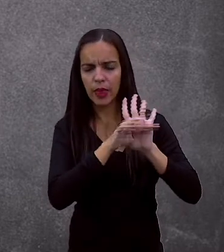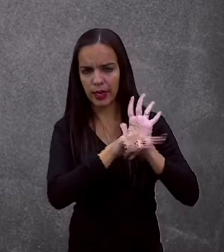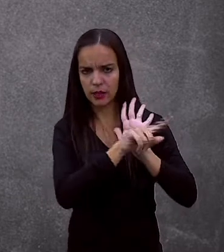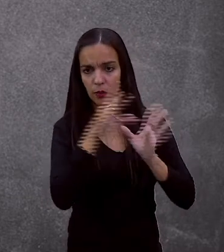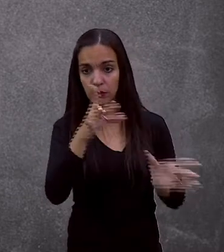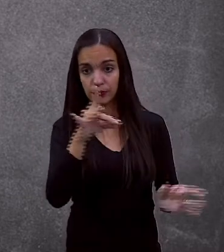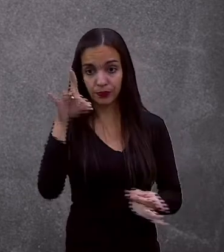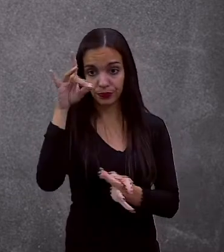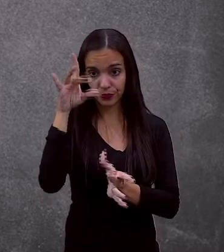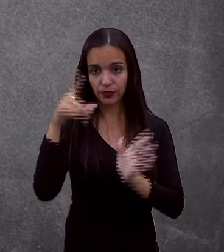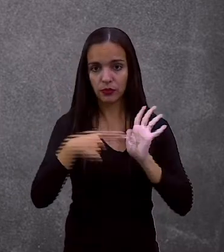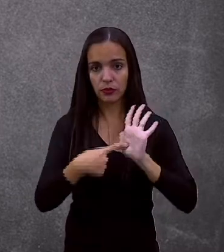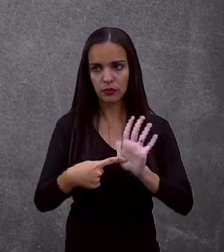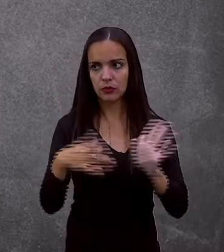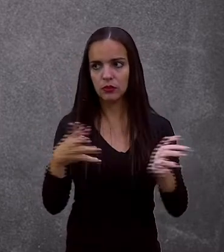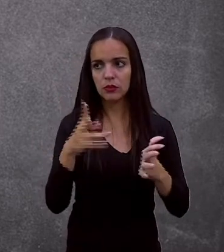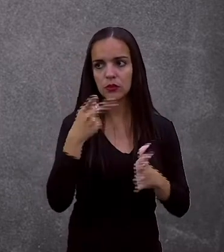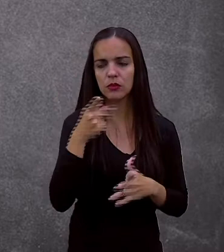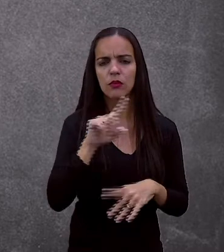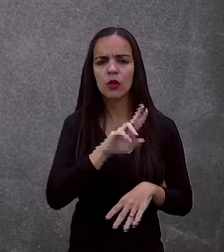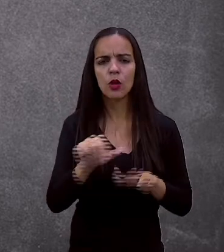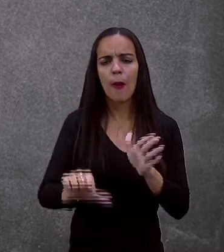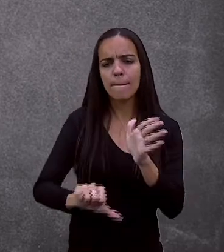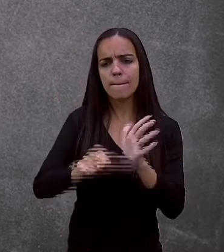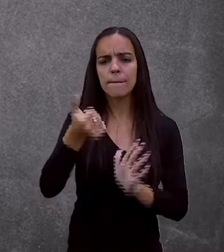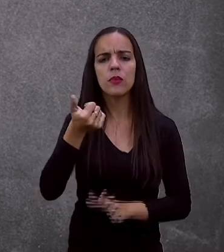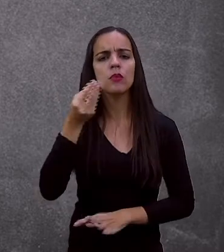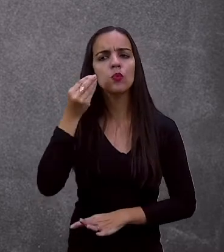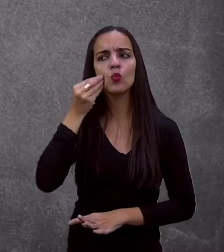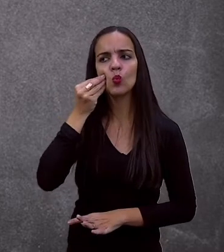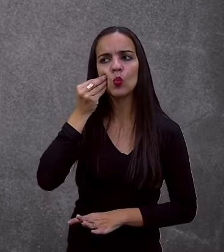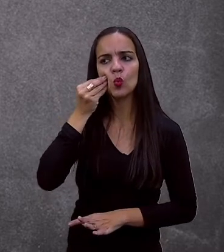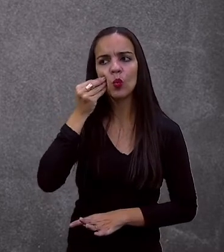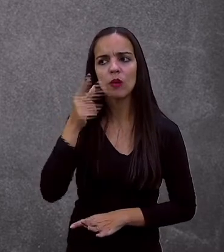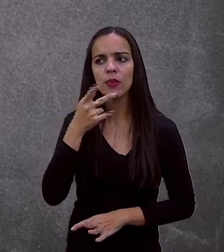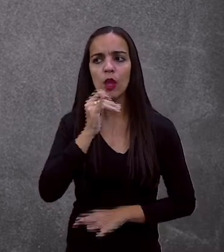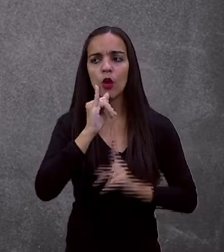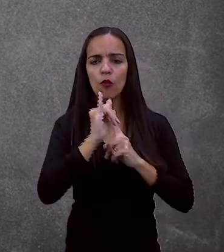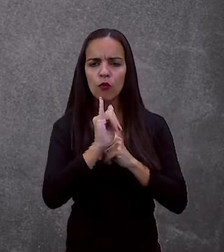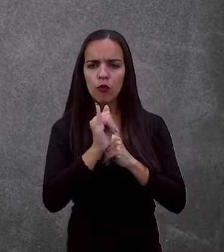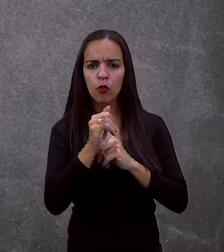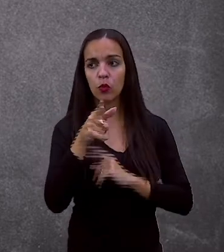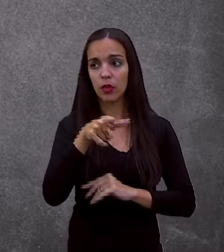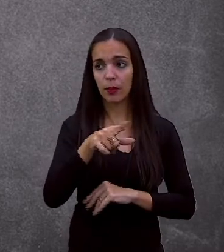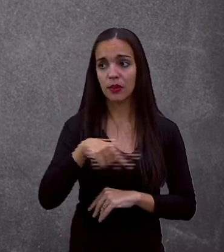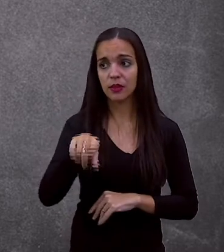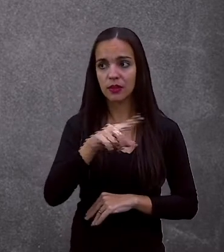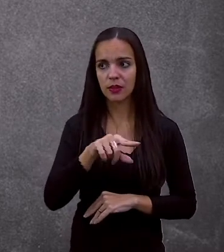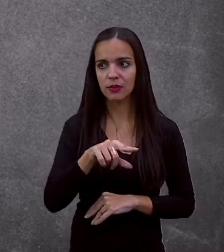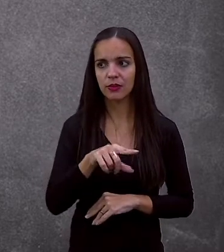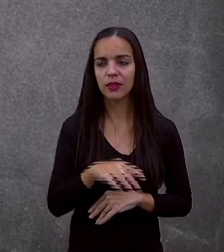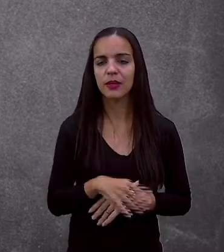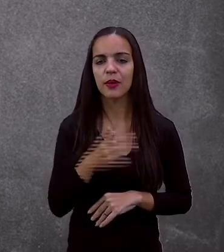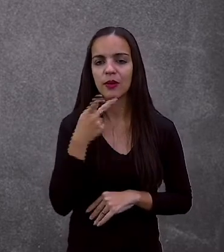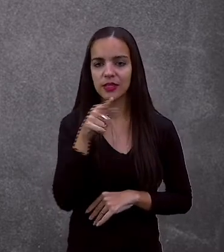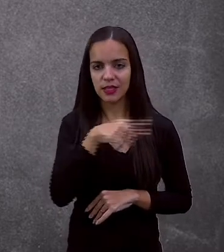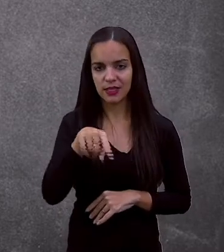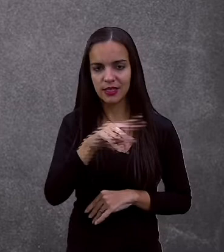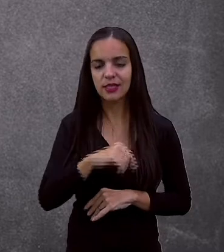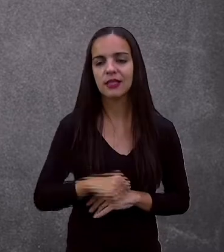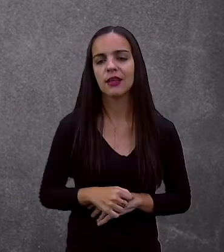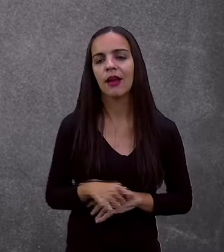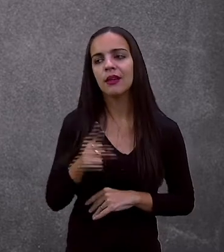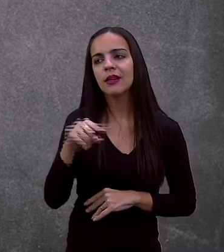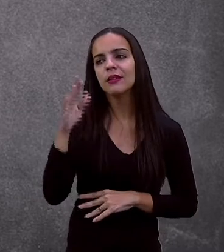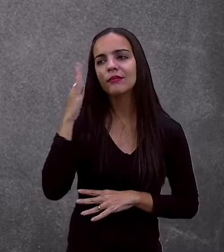Lispector, que se chama O Primeiro Beijo. Então, eu vou contar, vou contar esse conto aqui pra vocês.